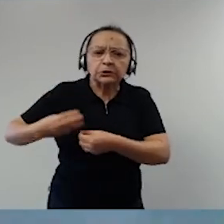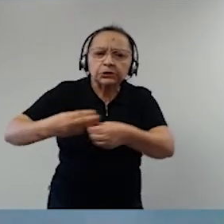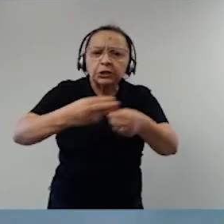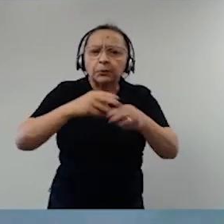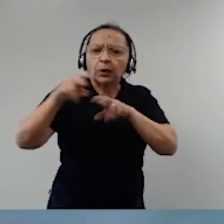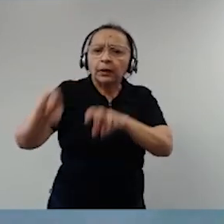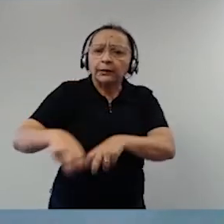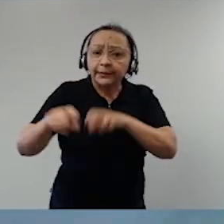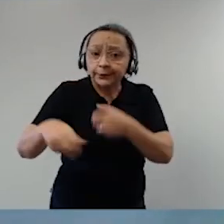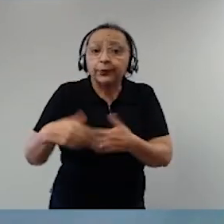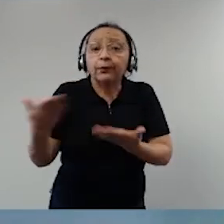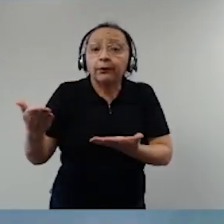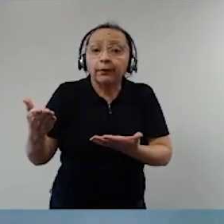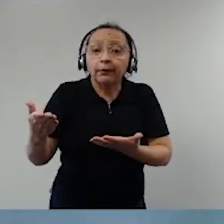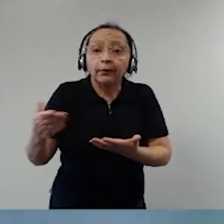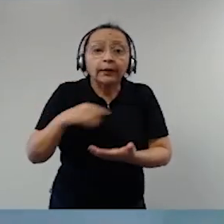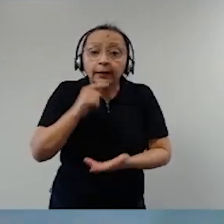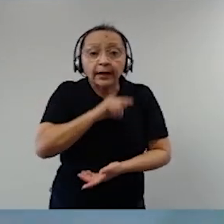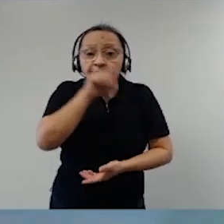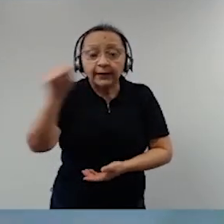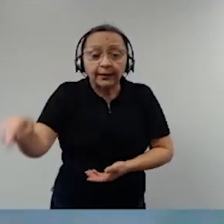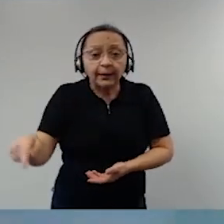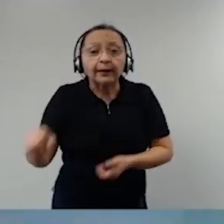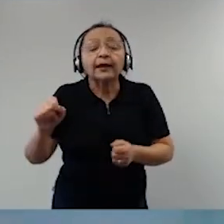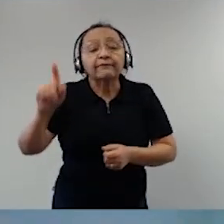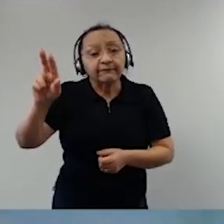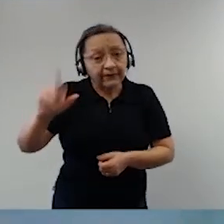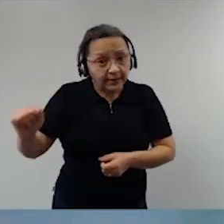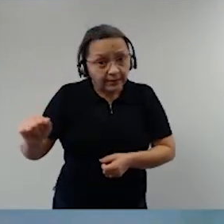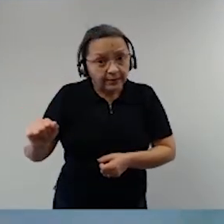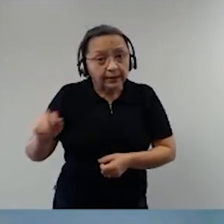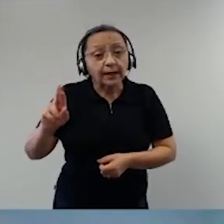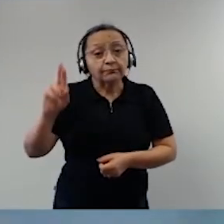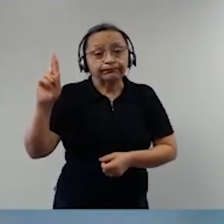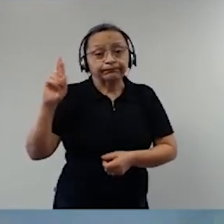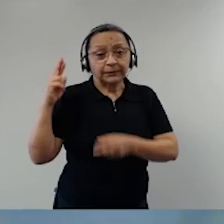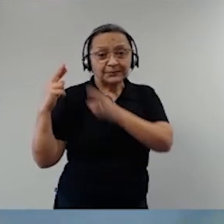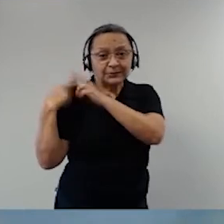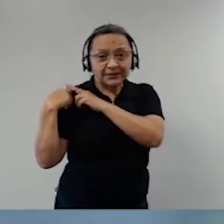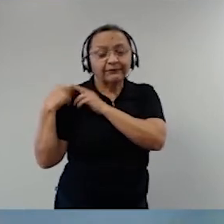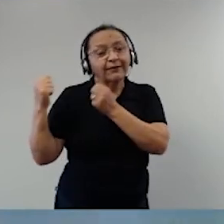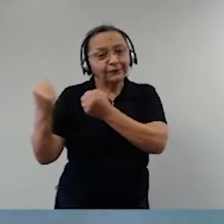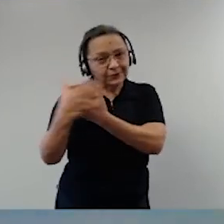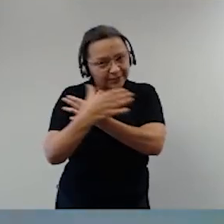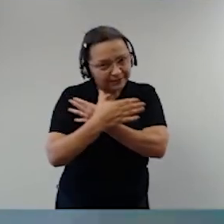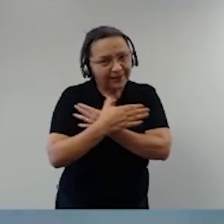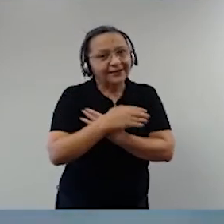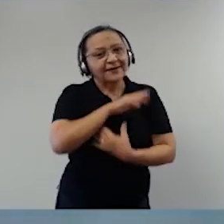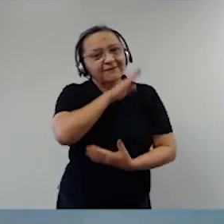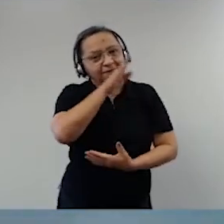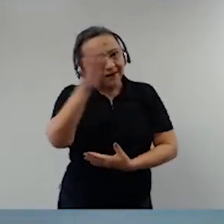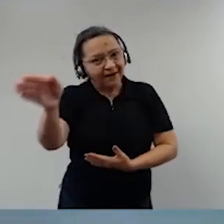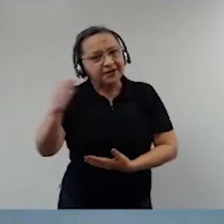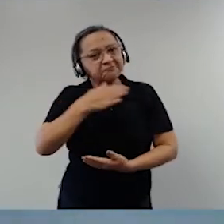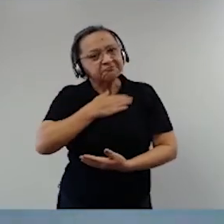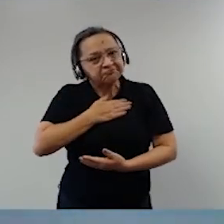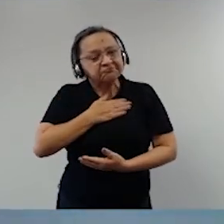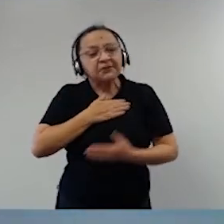alguém tem que fazer isso daí. Forças Armadas fazem isso com satisfação, até por causa de outros